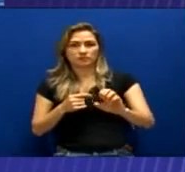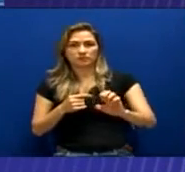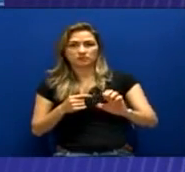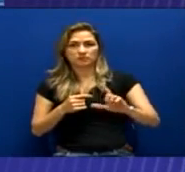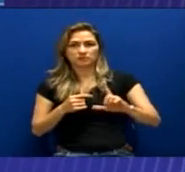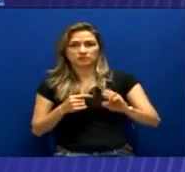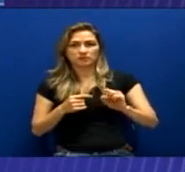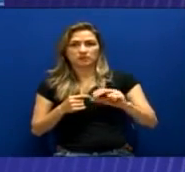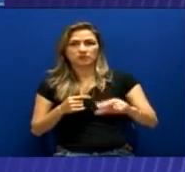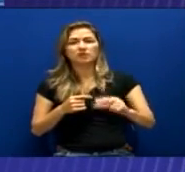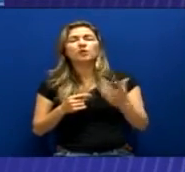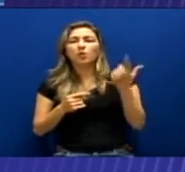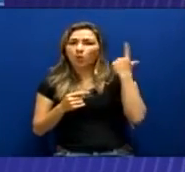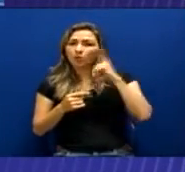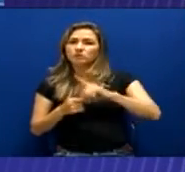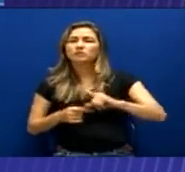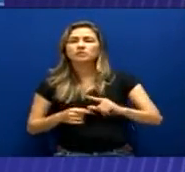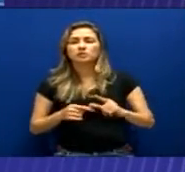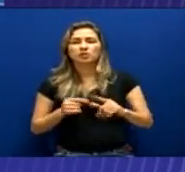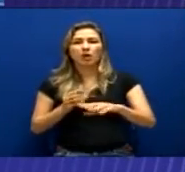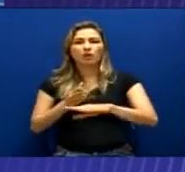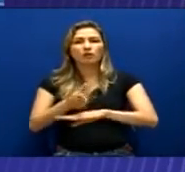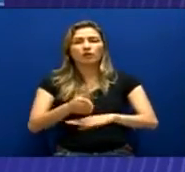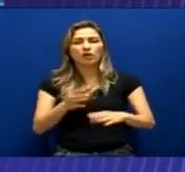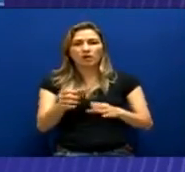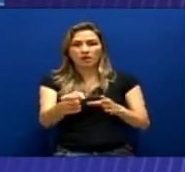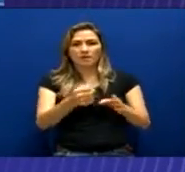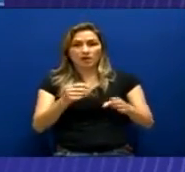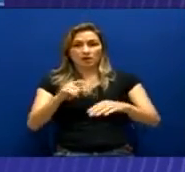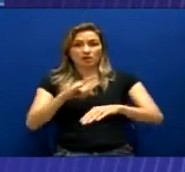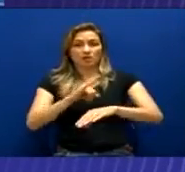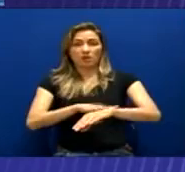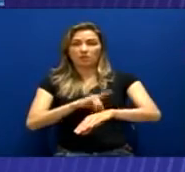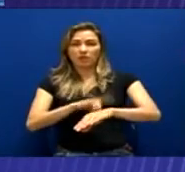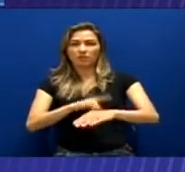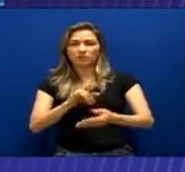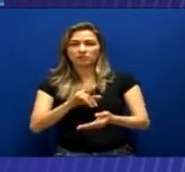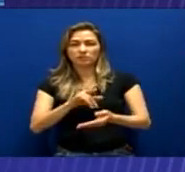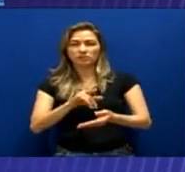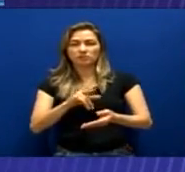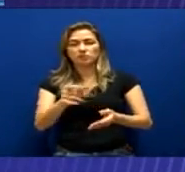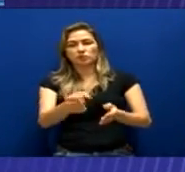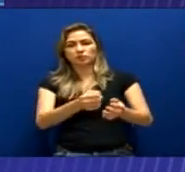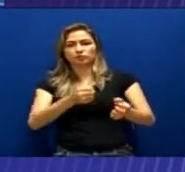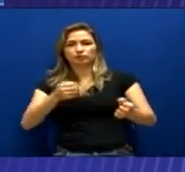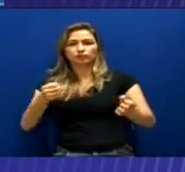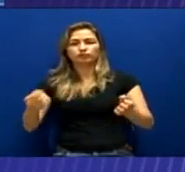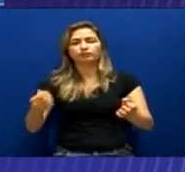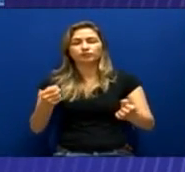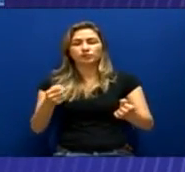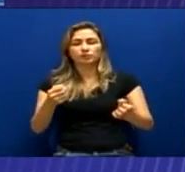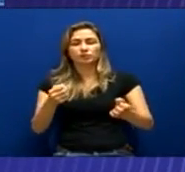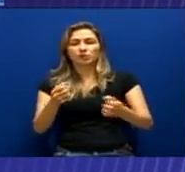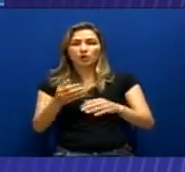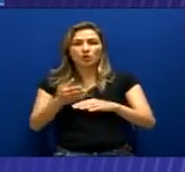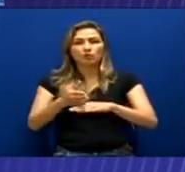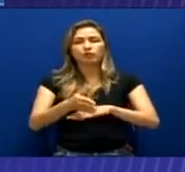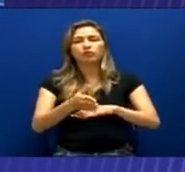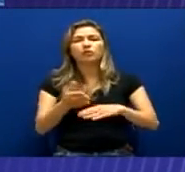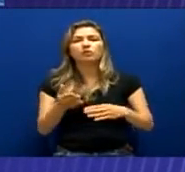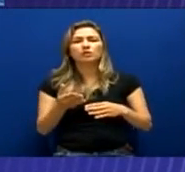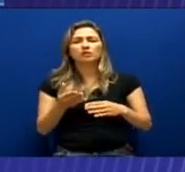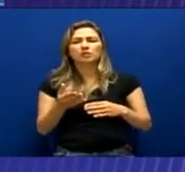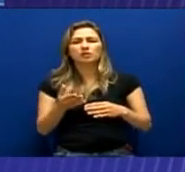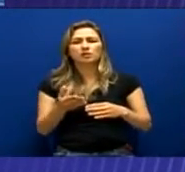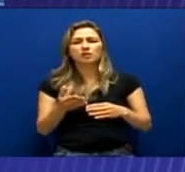no banheiro de casa dos seus pais, com a luz acesa, mas chuveiro desligado a frio, ao se dirigir para o boxe, foi alvejado com arma de energia